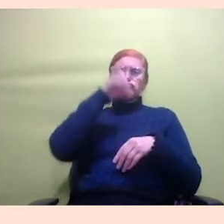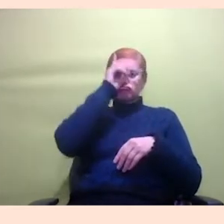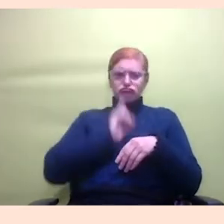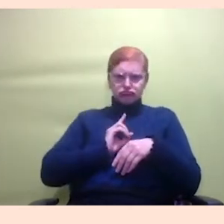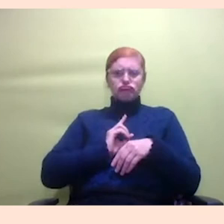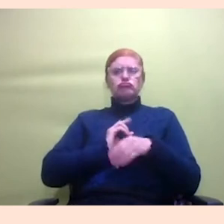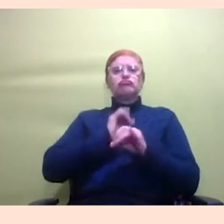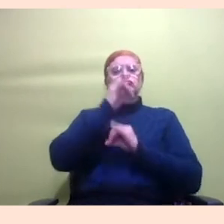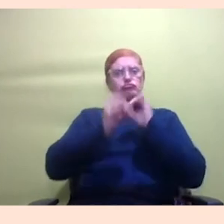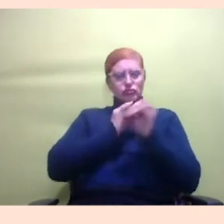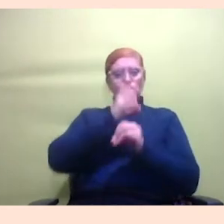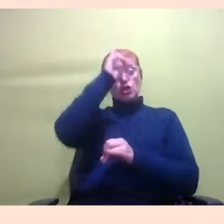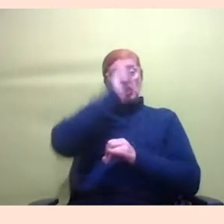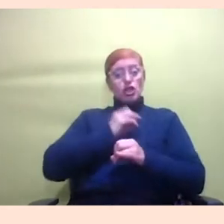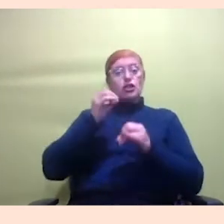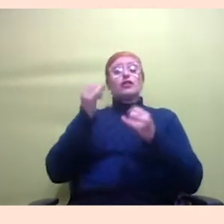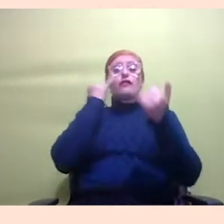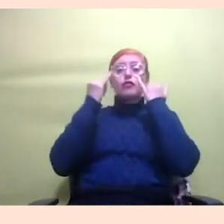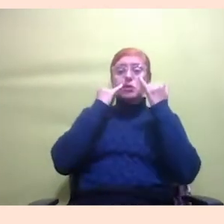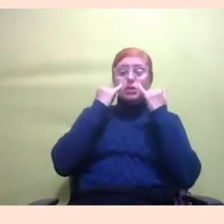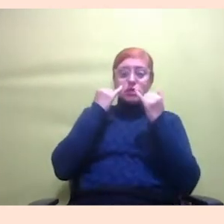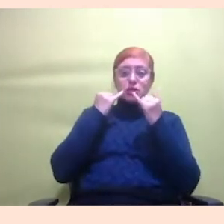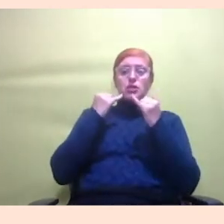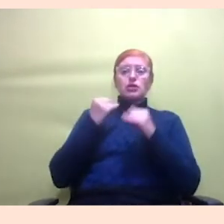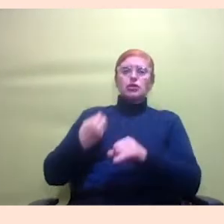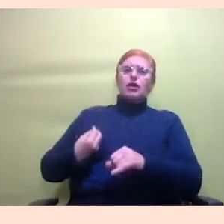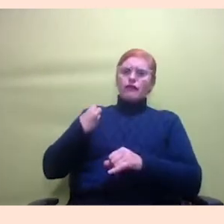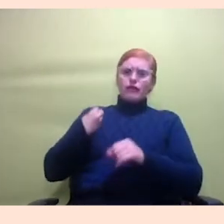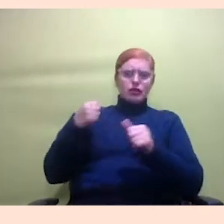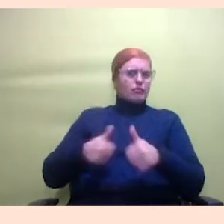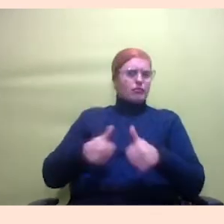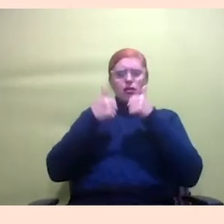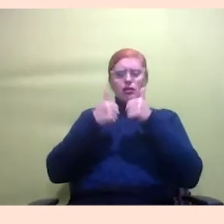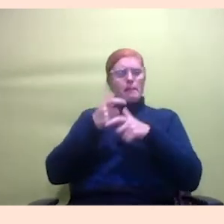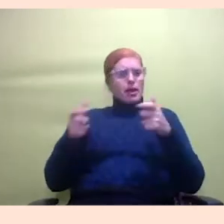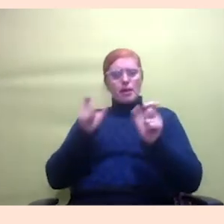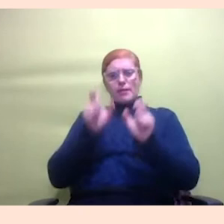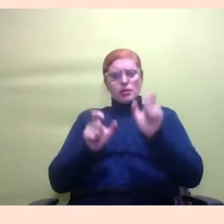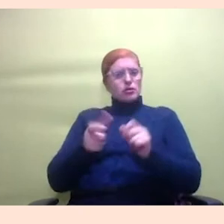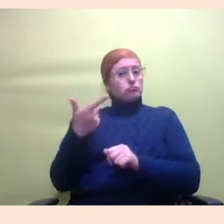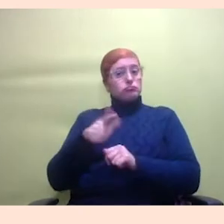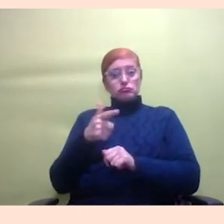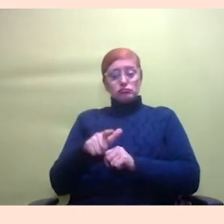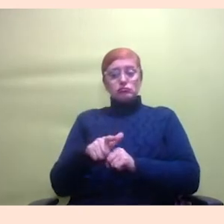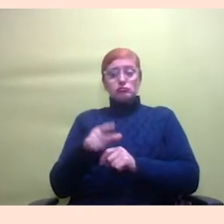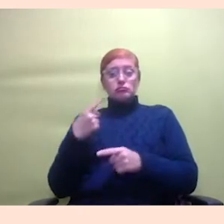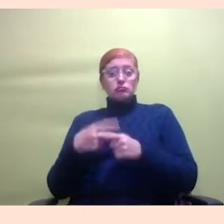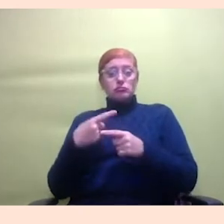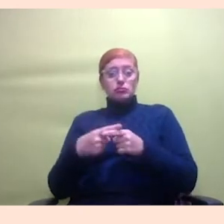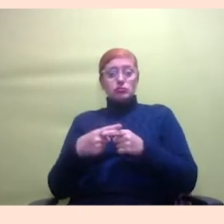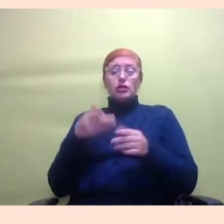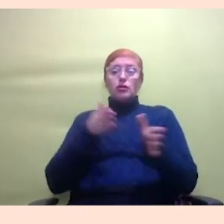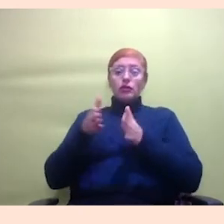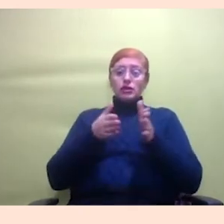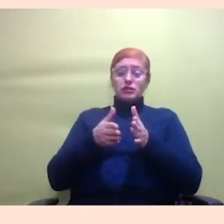informação e à dignidade de vida muitas pessoas não têm principalmente por causa por um acesso que é negado sem